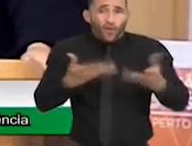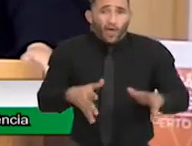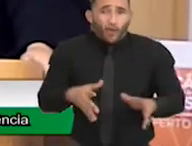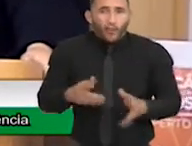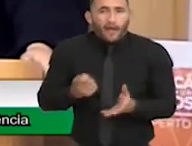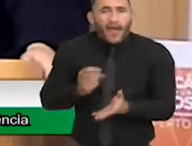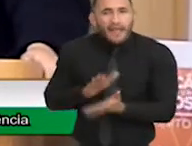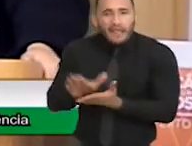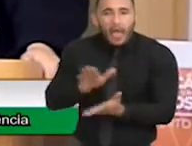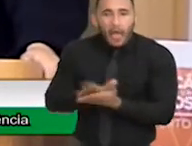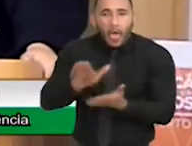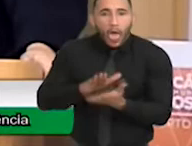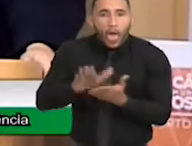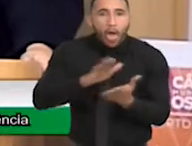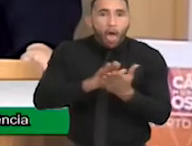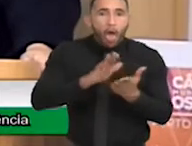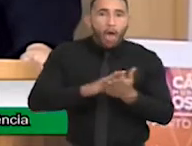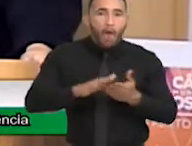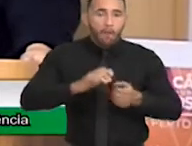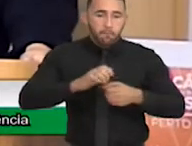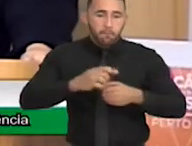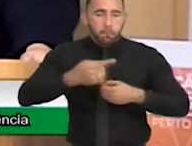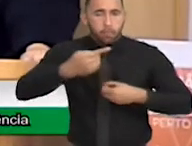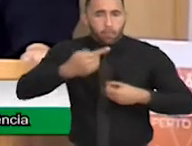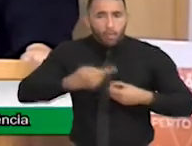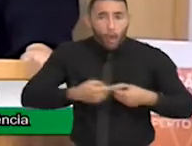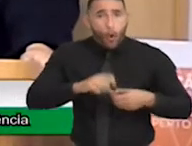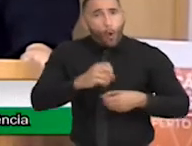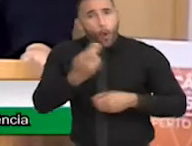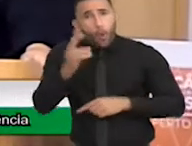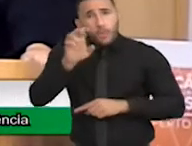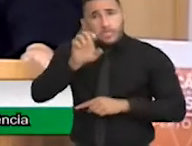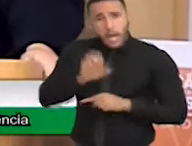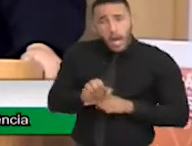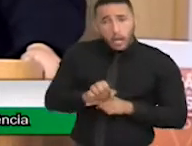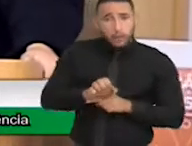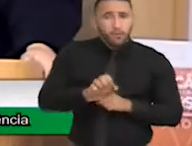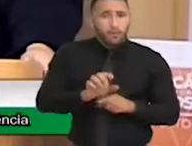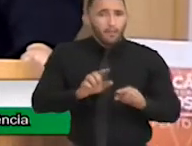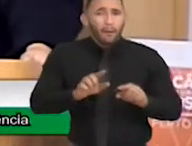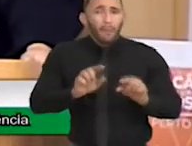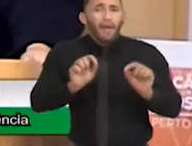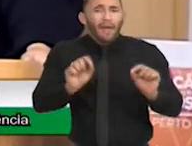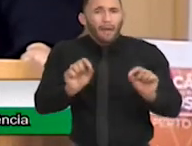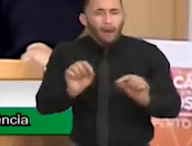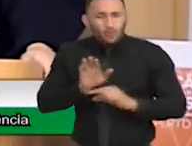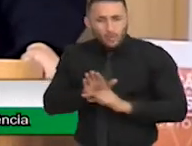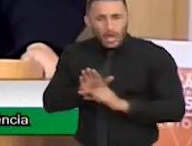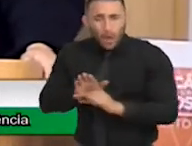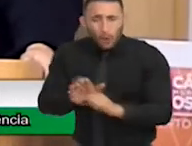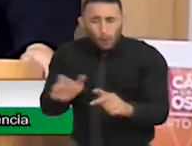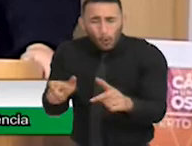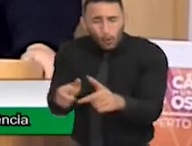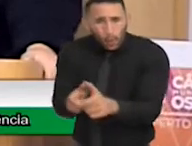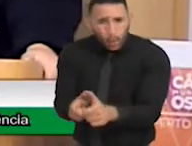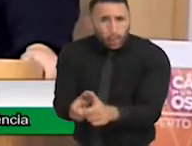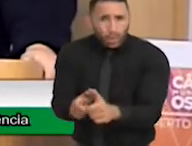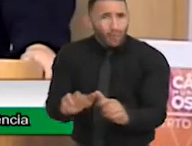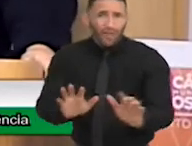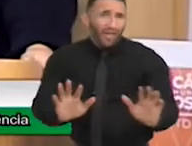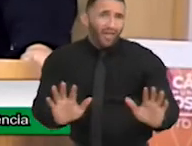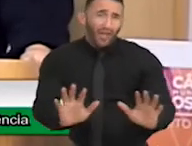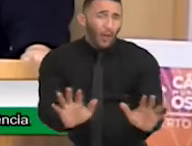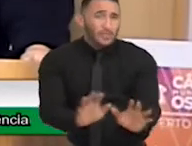município, triplicar o gasto público para o Estado, para o município, para atender meia dúzia de pessoas. Se eu tivesse